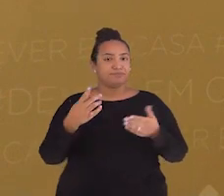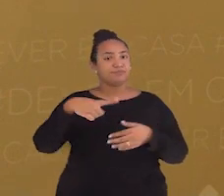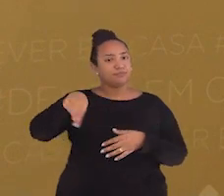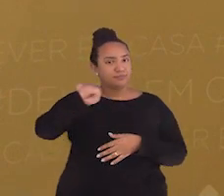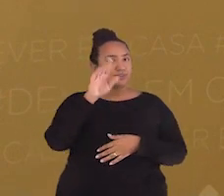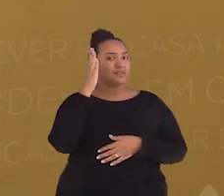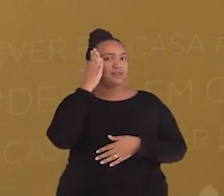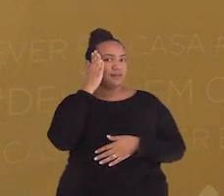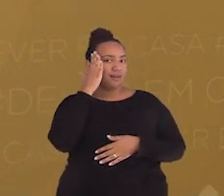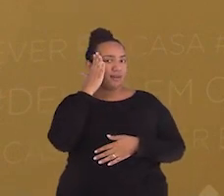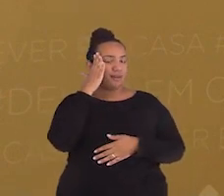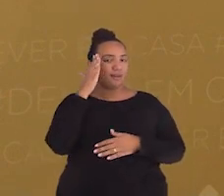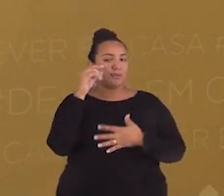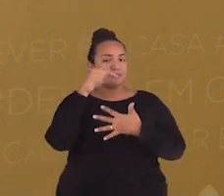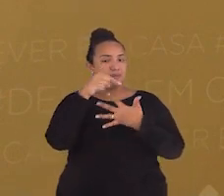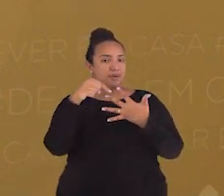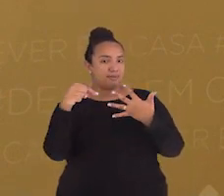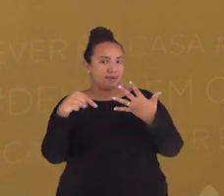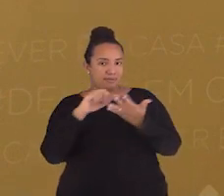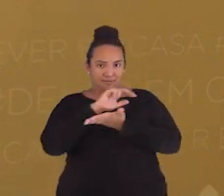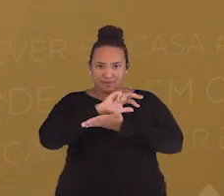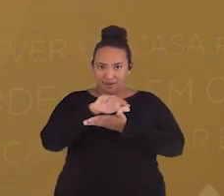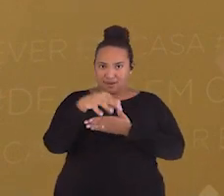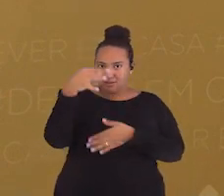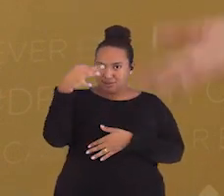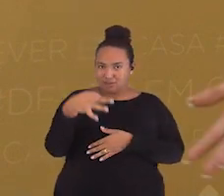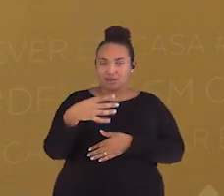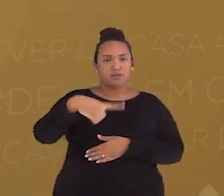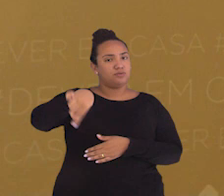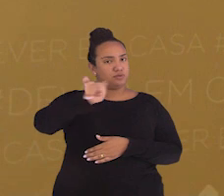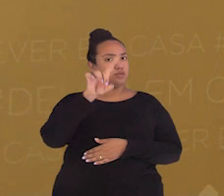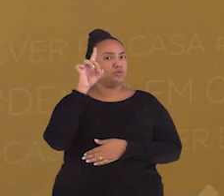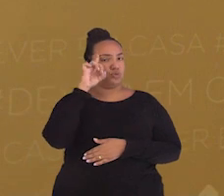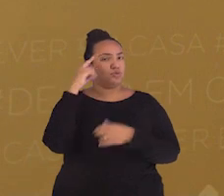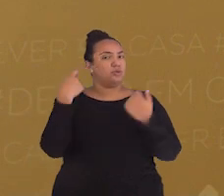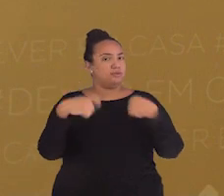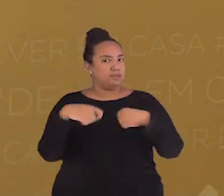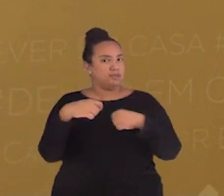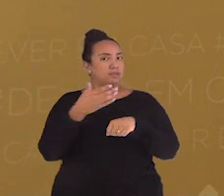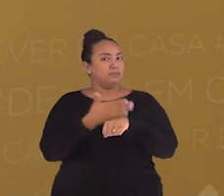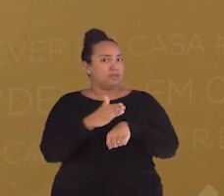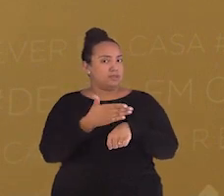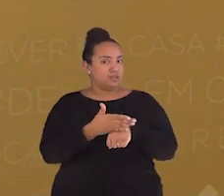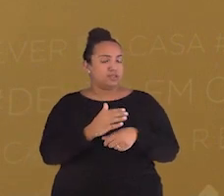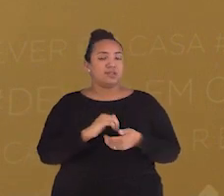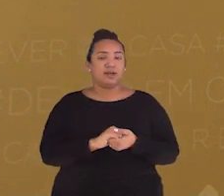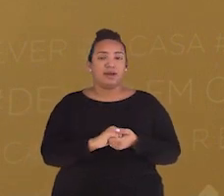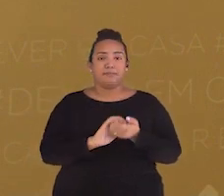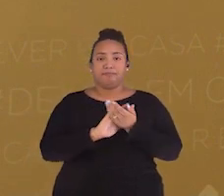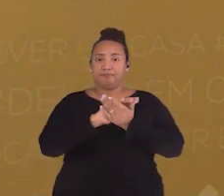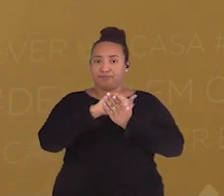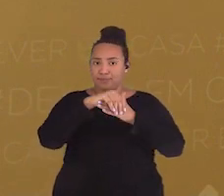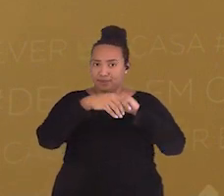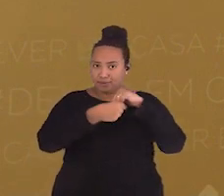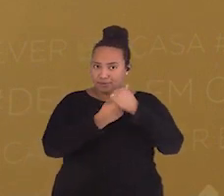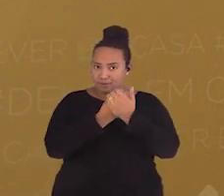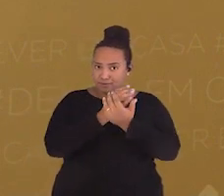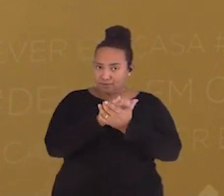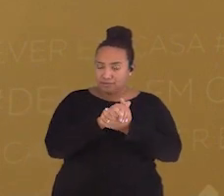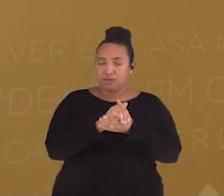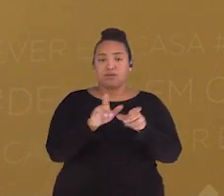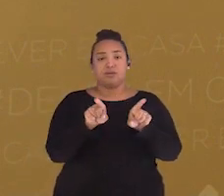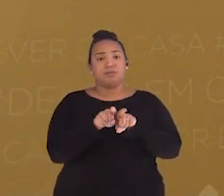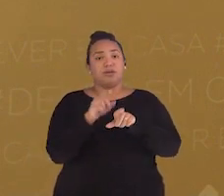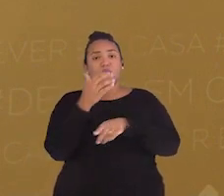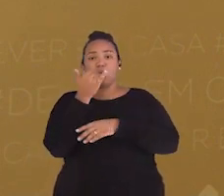E claro que sabem, porque vocês devem fazer todos os dias, e eu espero que sim, que são lavar as mãos e os alimentos